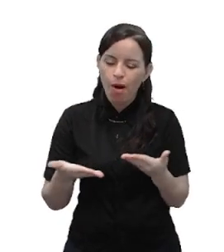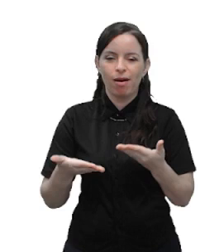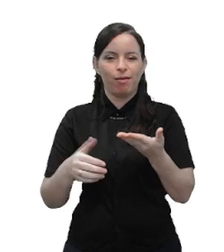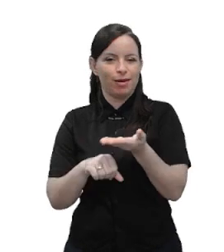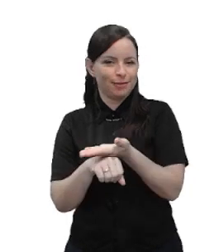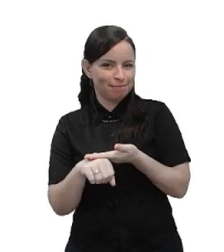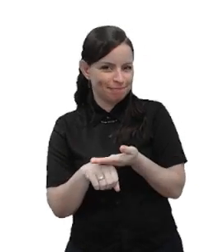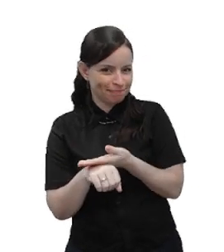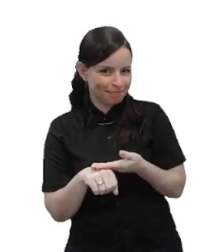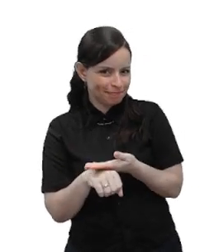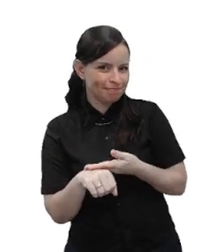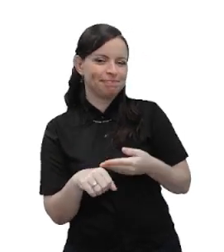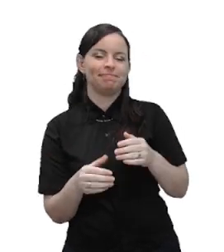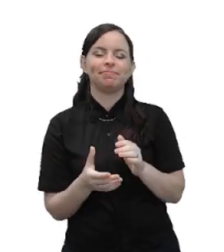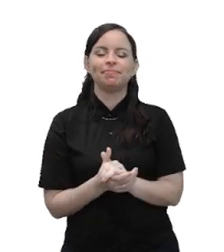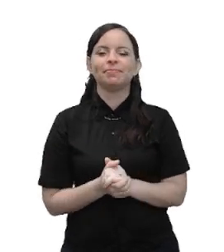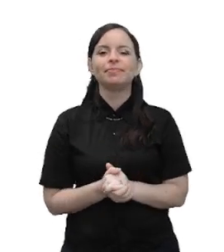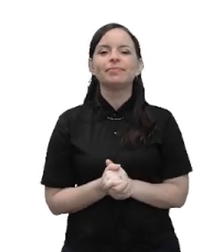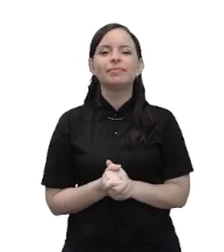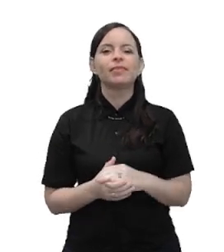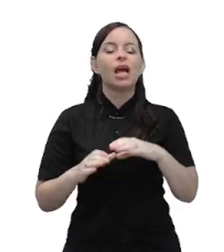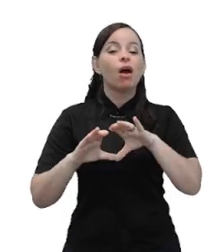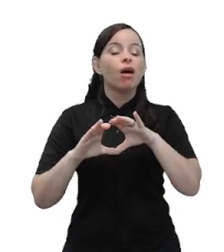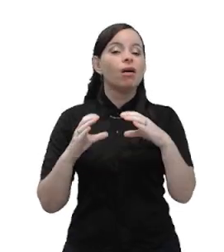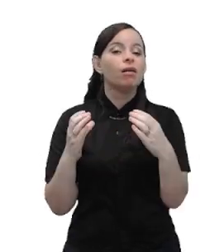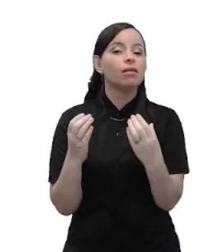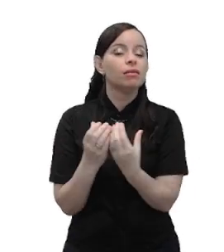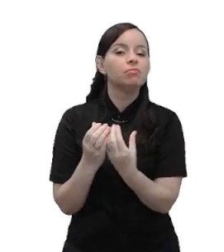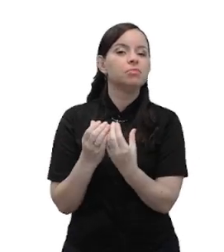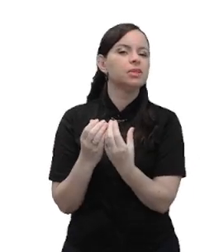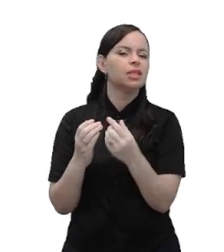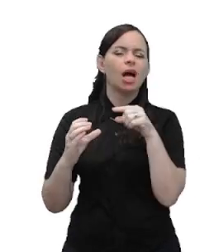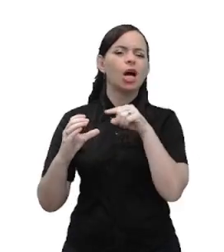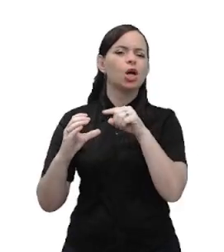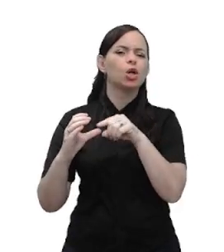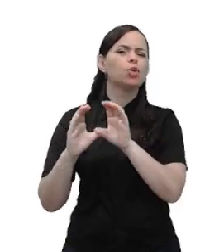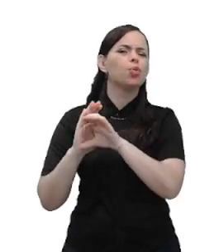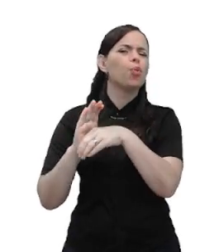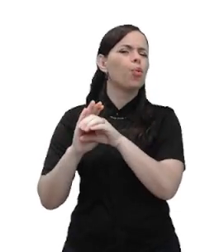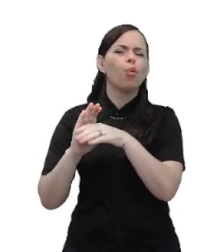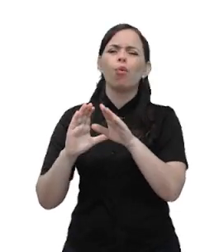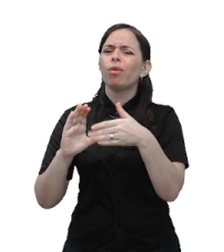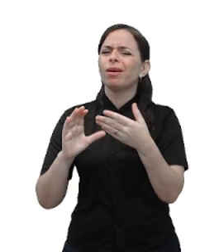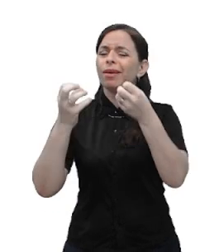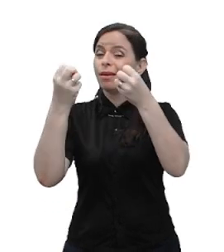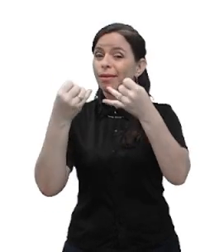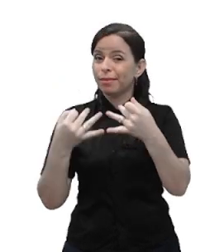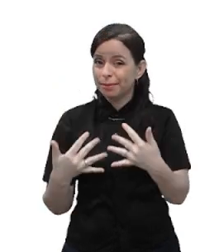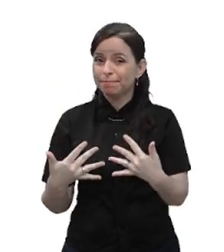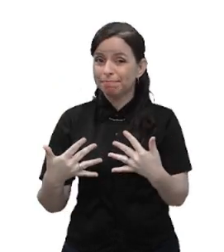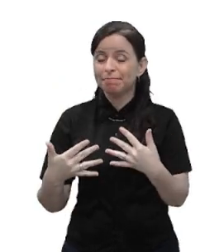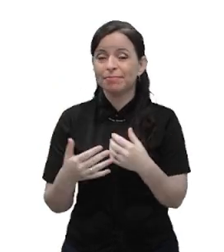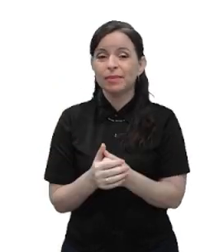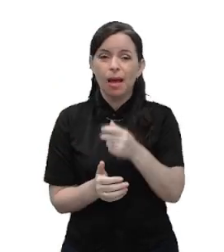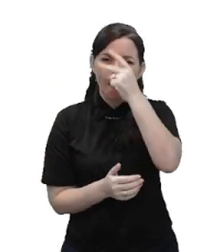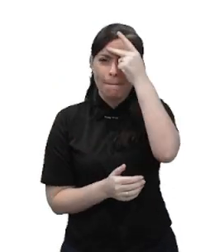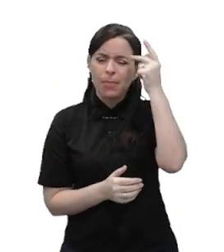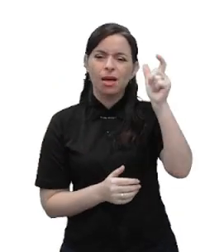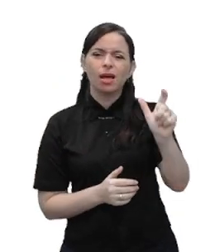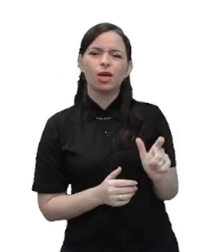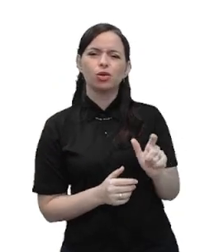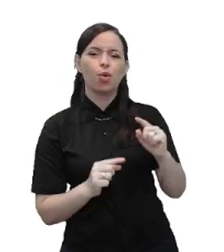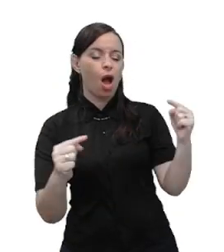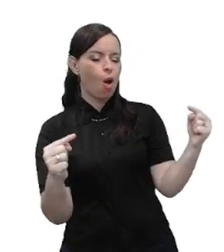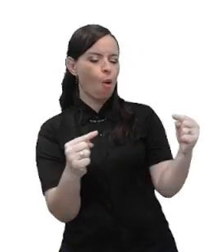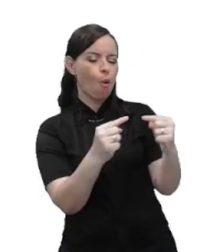Ainda falando um pouquinho sobre comunidade, o que geralmente a gente procura numa comunidade? Pessoas que têm algo em comum